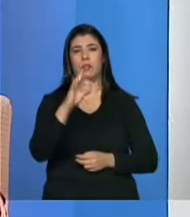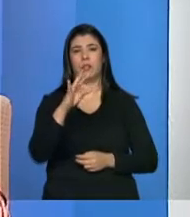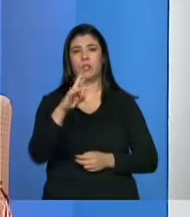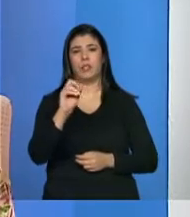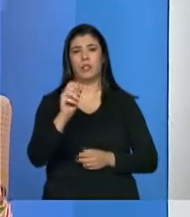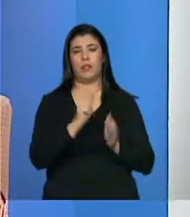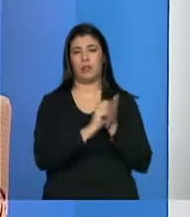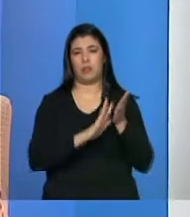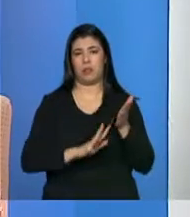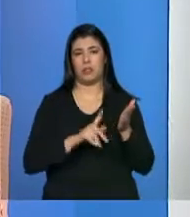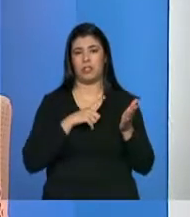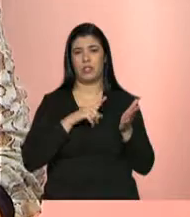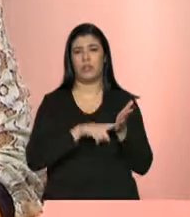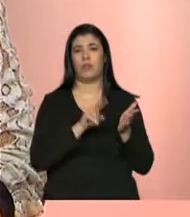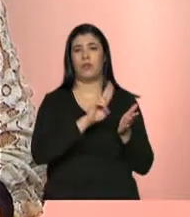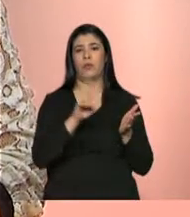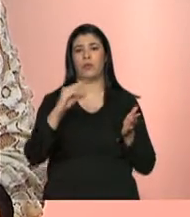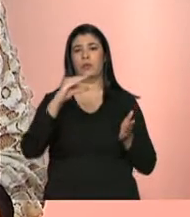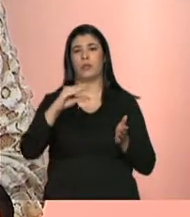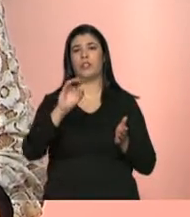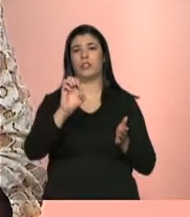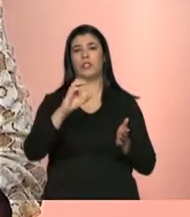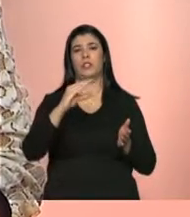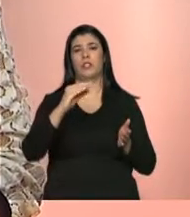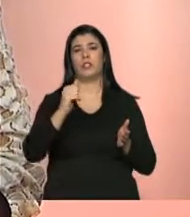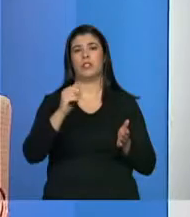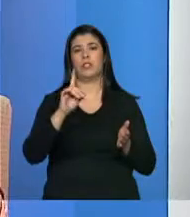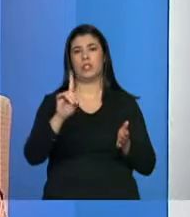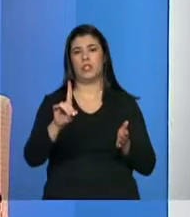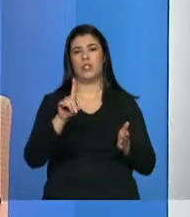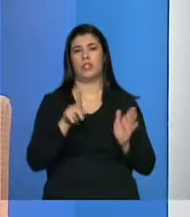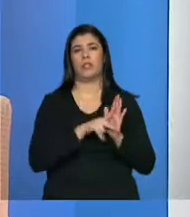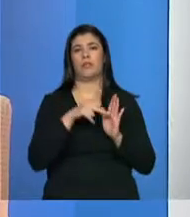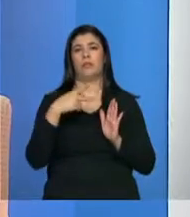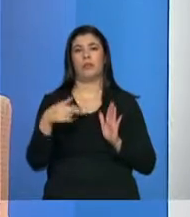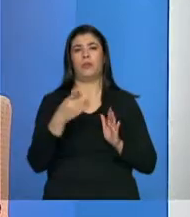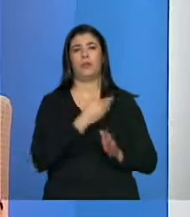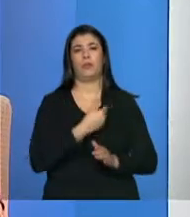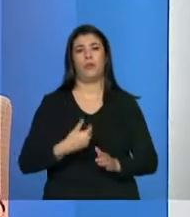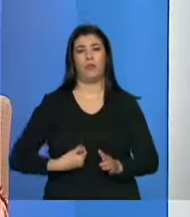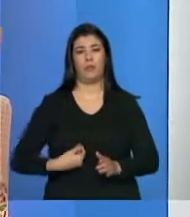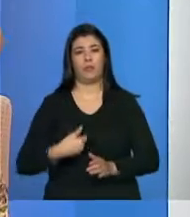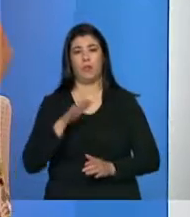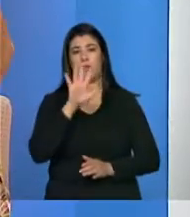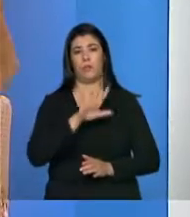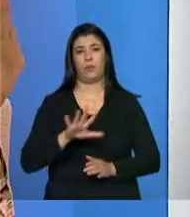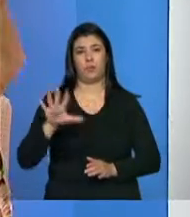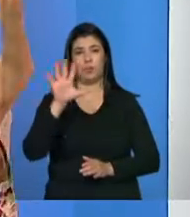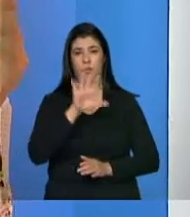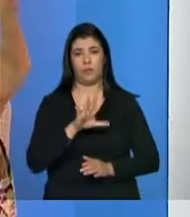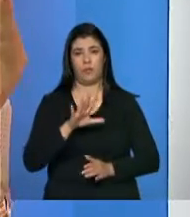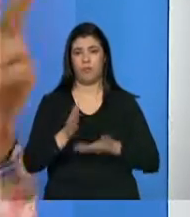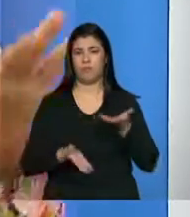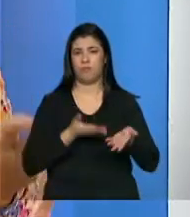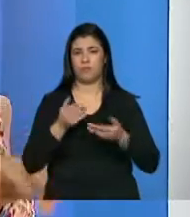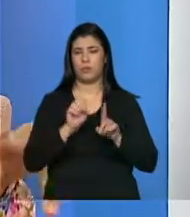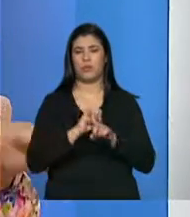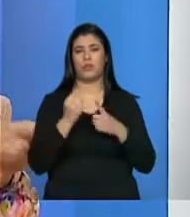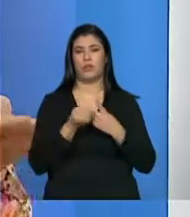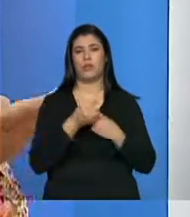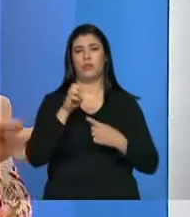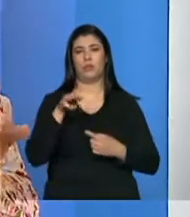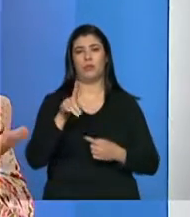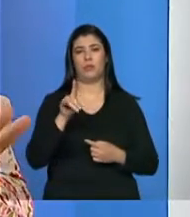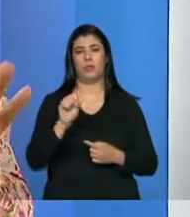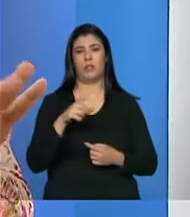Um é o CECAD, que é o próprio Ministério do Desenvolvimento Social, que disponibiliza, tá? E o outro é o próprio sistema do Cadastro Único, onde